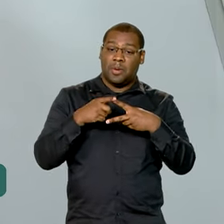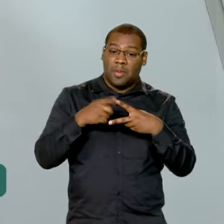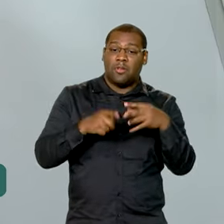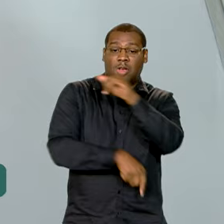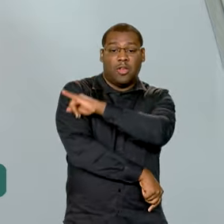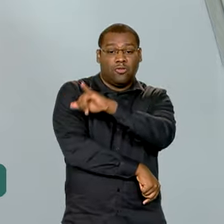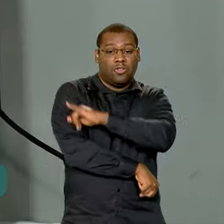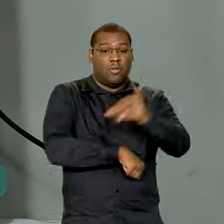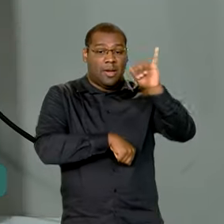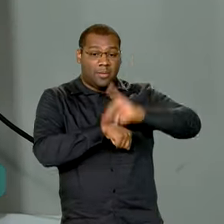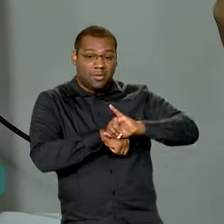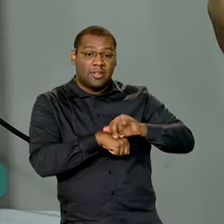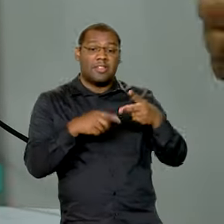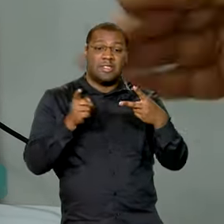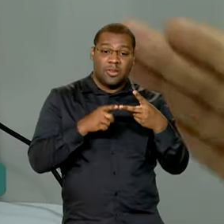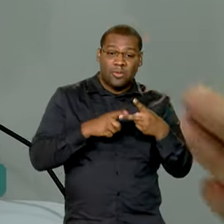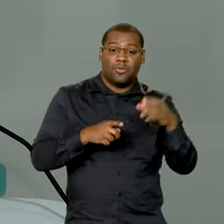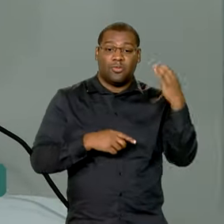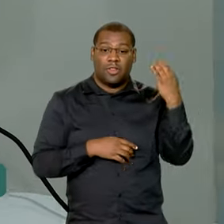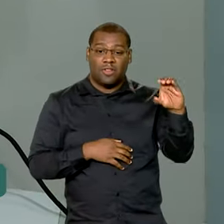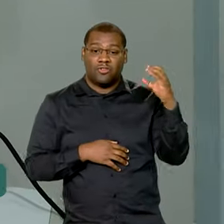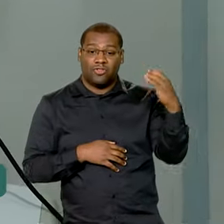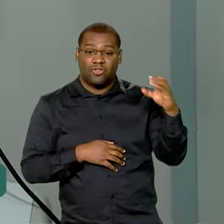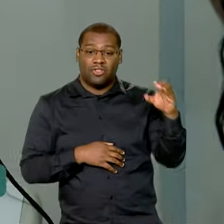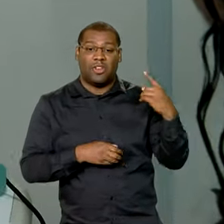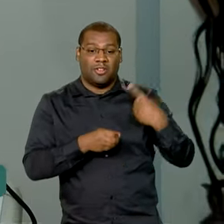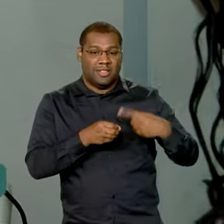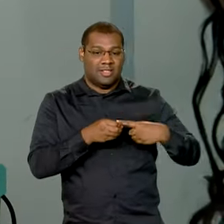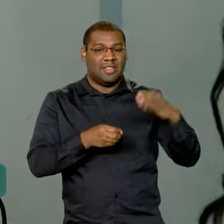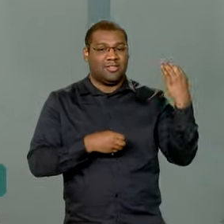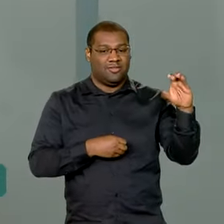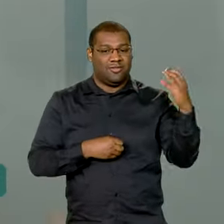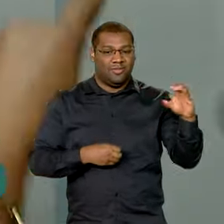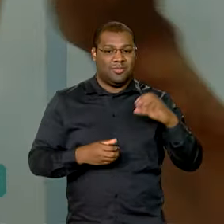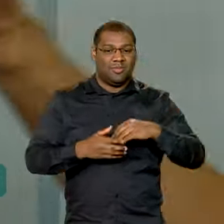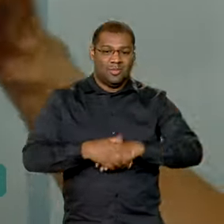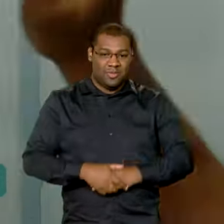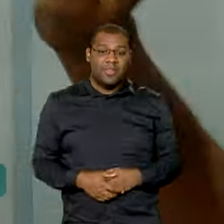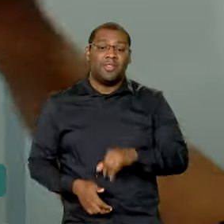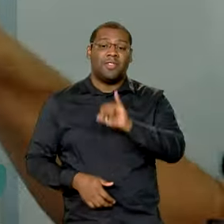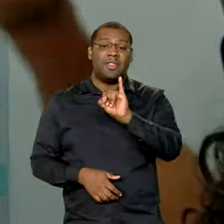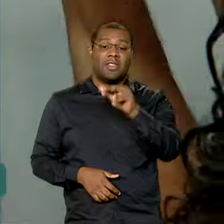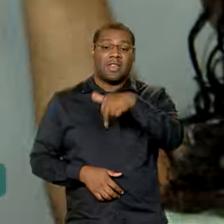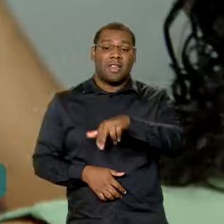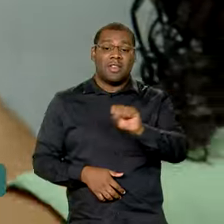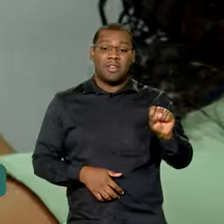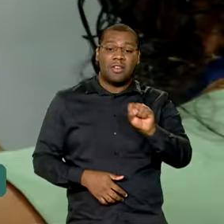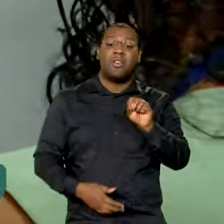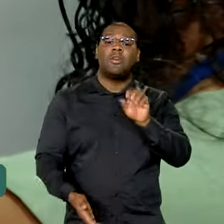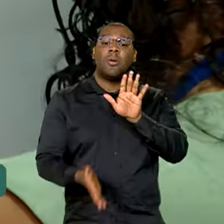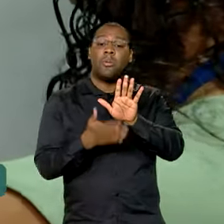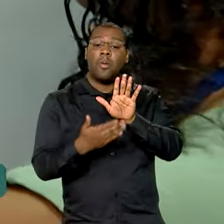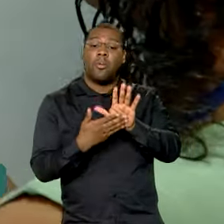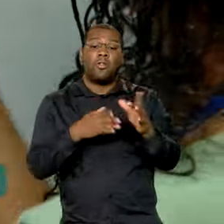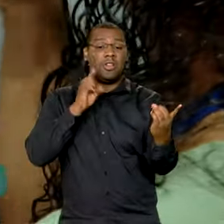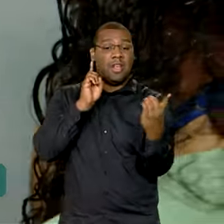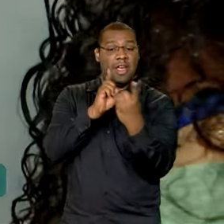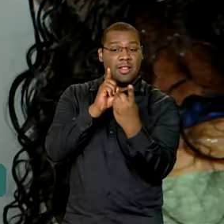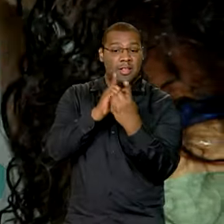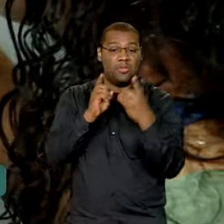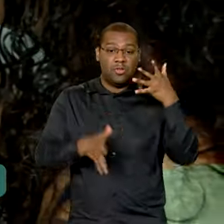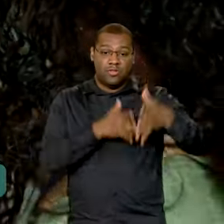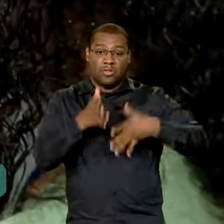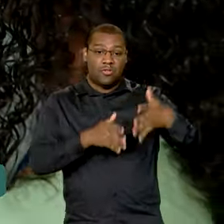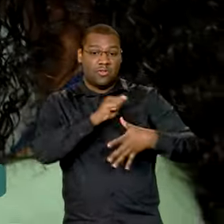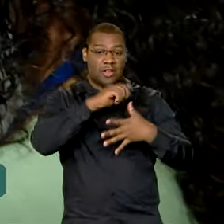na região metropolitana. A Central é um projeto piloto. O INSS também oferece atendimento em Libras, em cidades